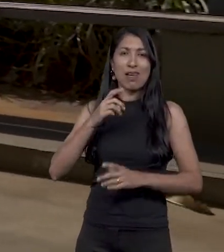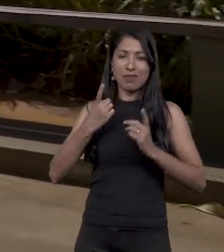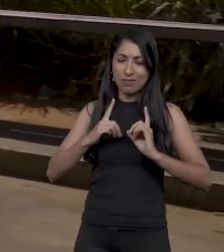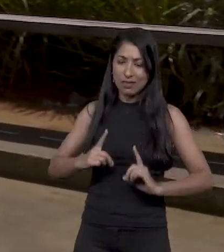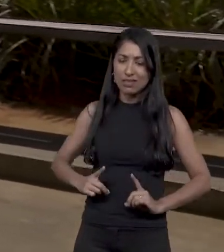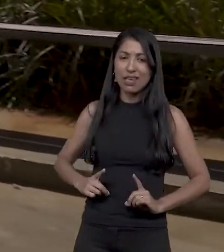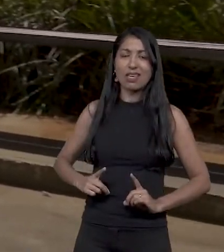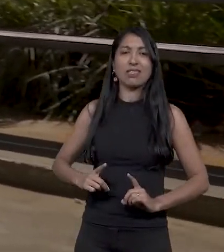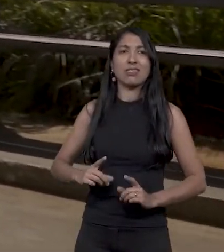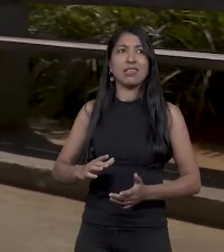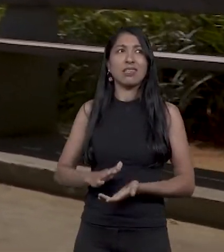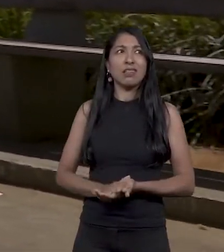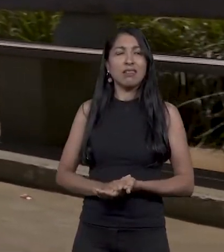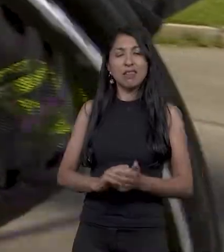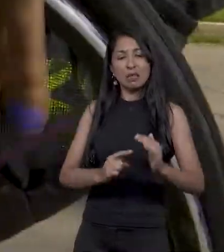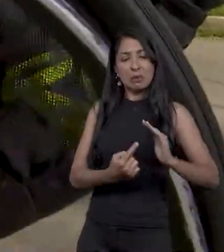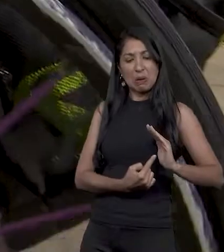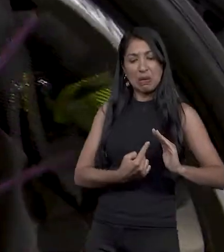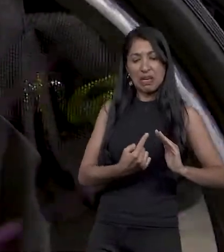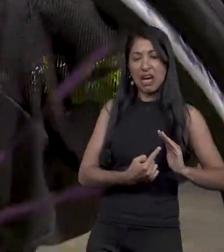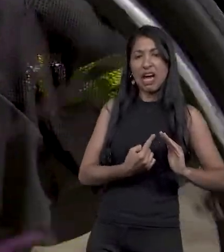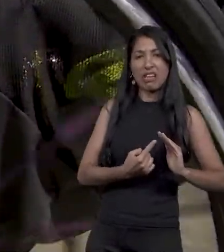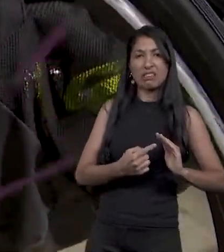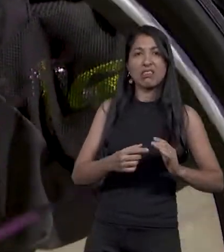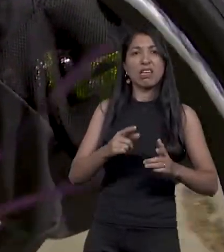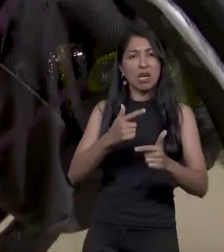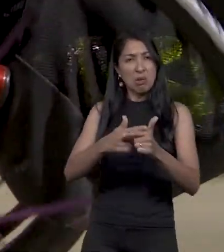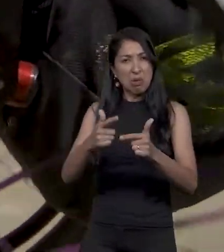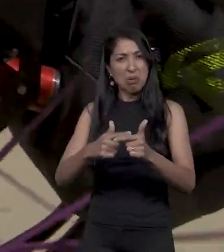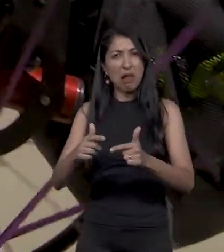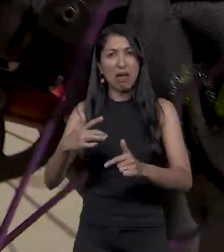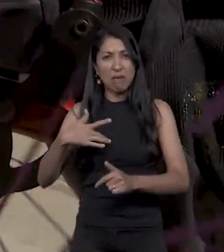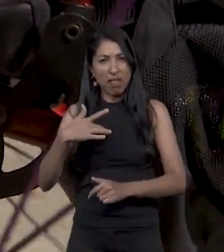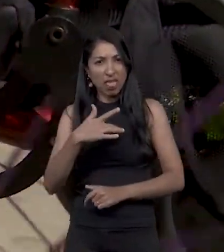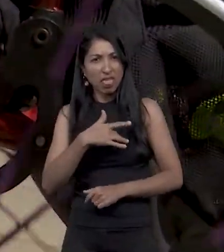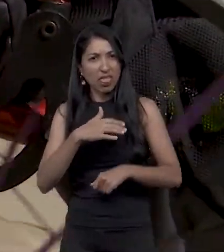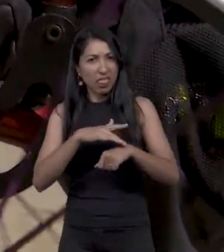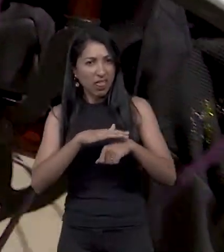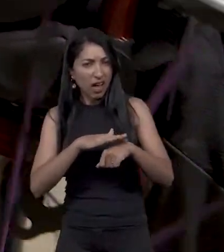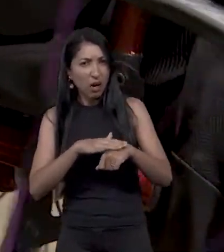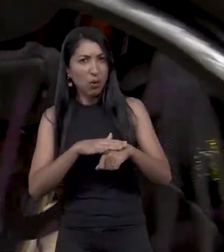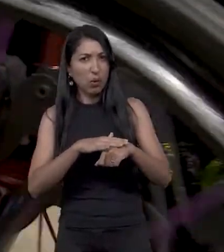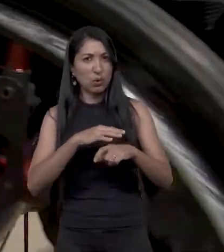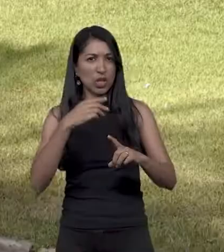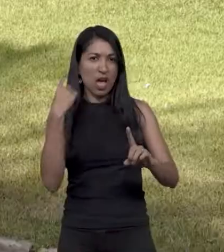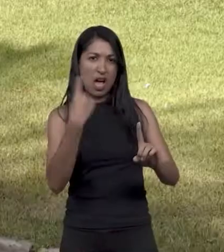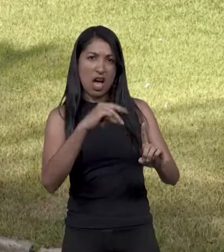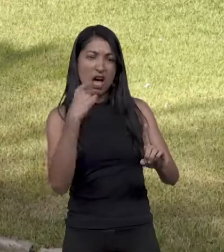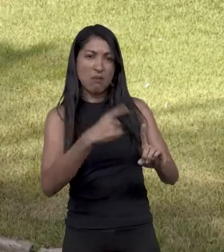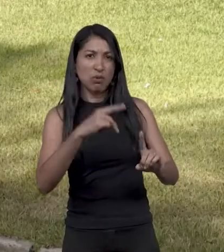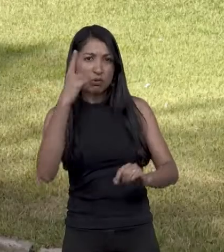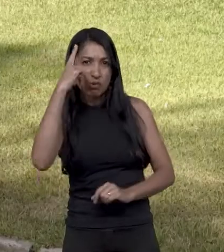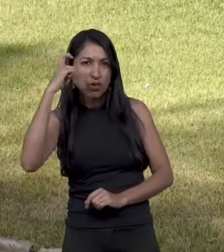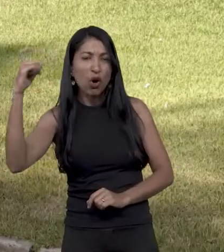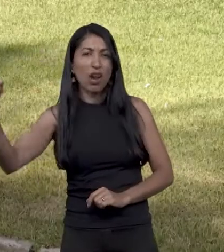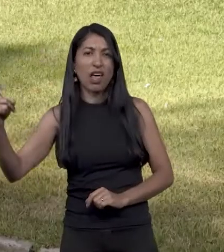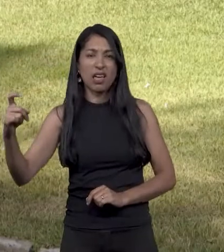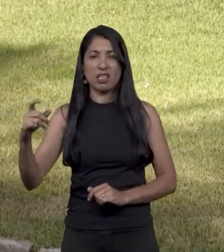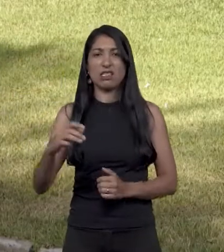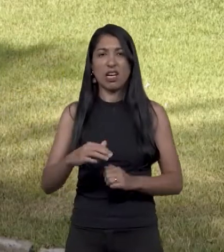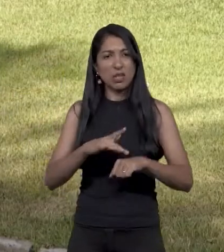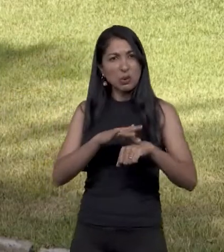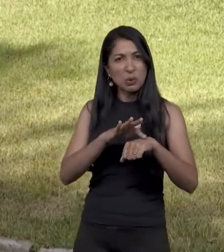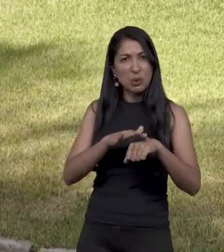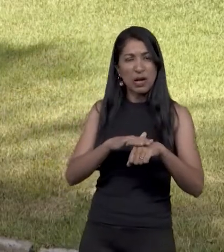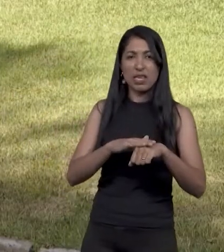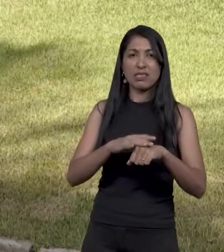ela tem mais infecção urinária, ela tem depressão, tem problemas sérios psicológicos, vive sofrendo abuso, violência da família e não